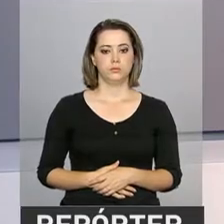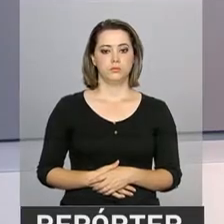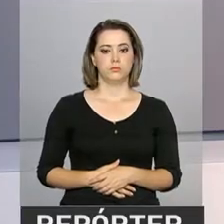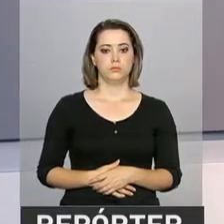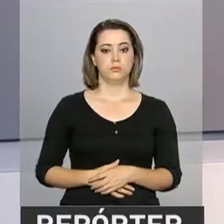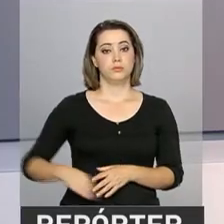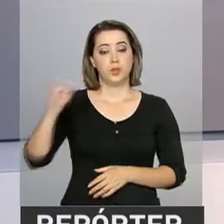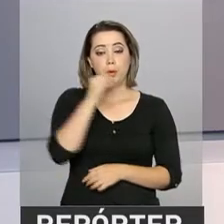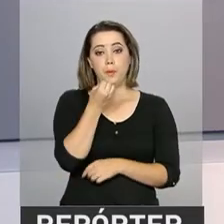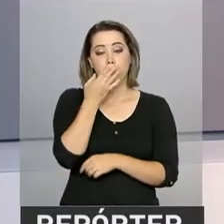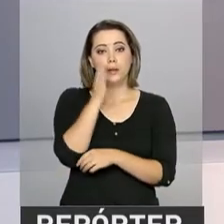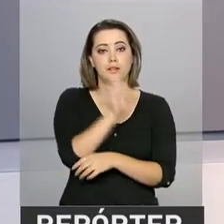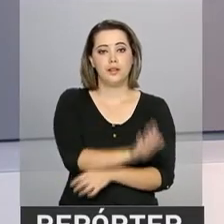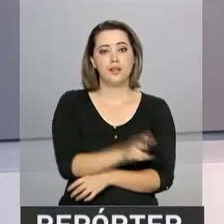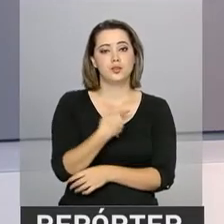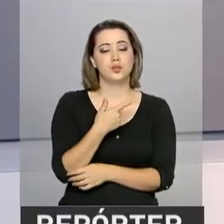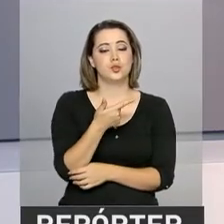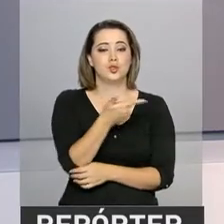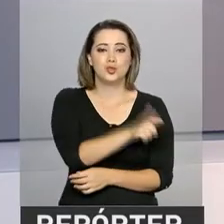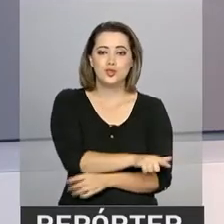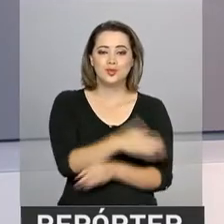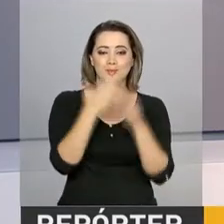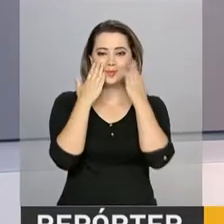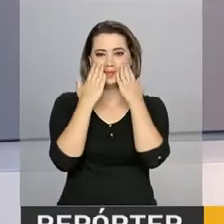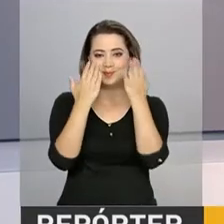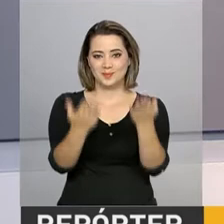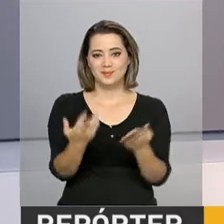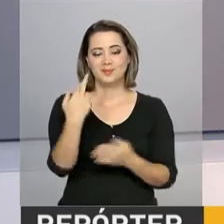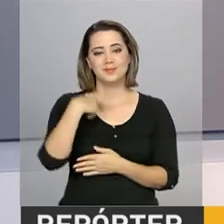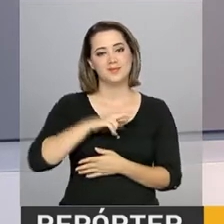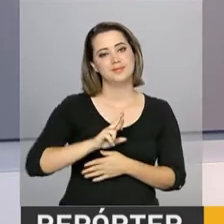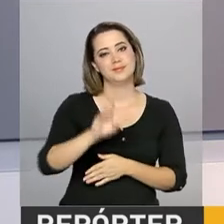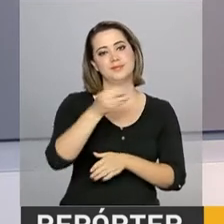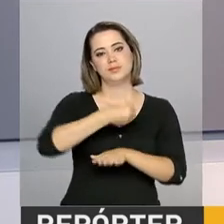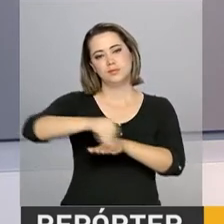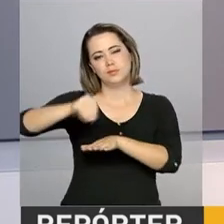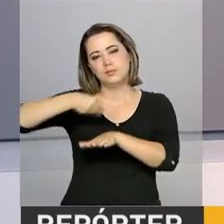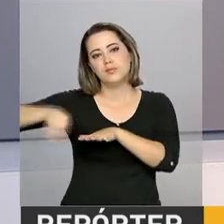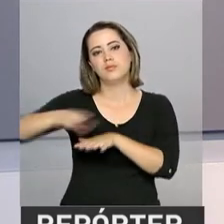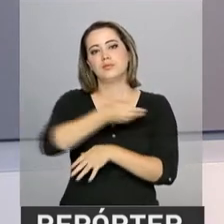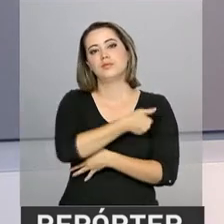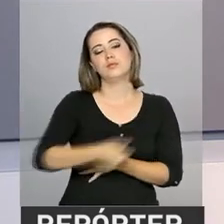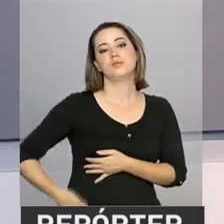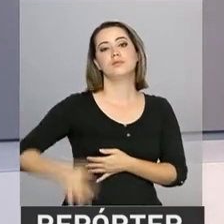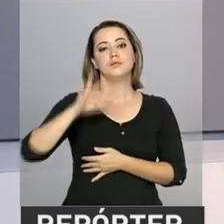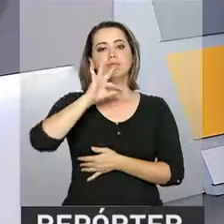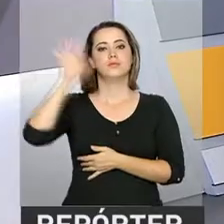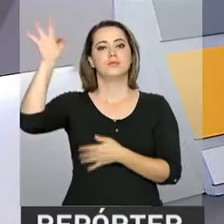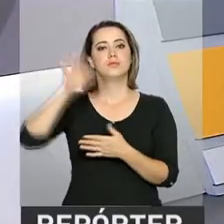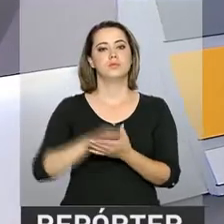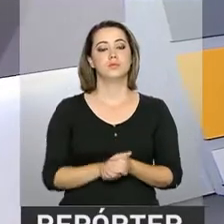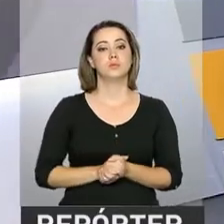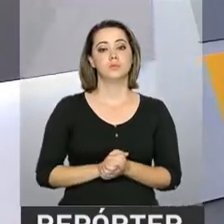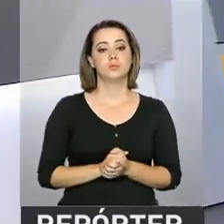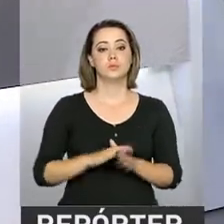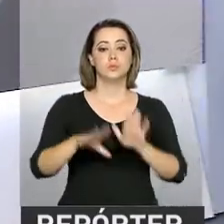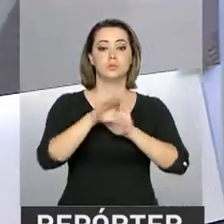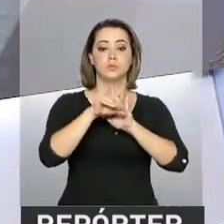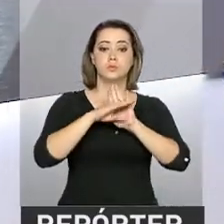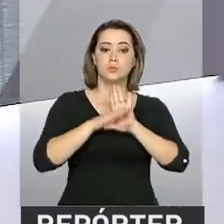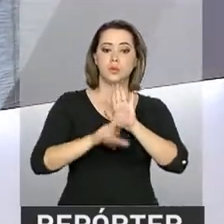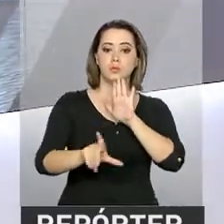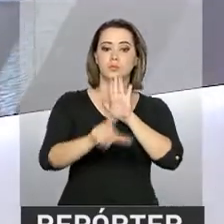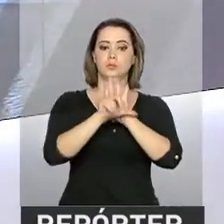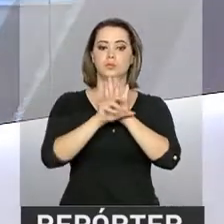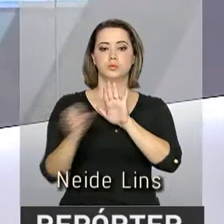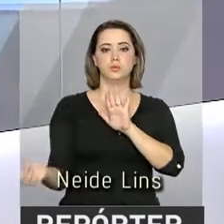Olá, boa tarde. No ar mais uma edição do repórter NBR com as notícias do governo federal. O projeto de